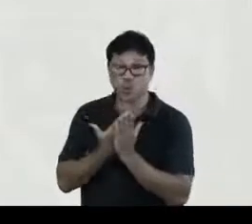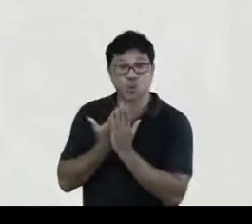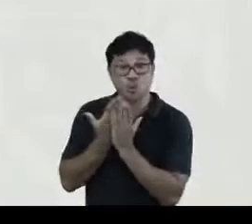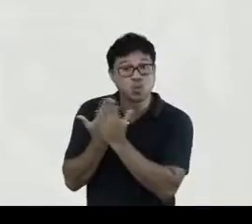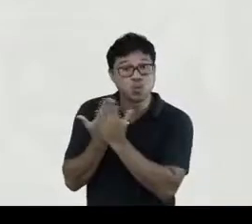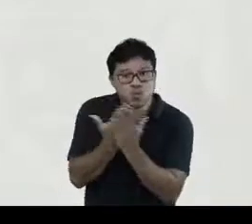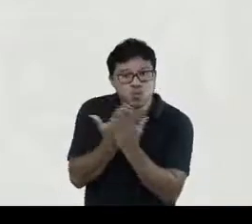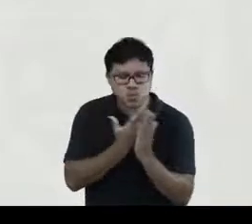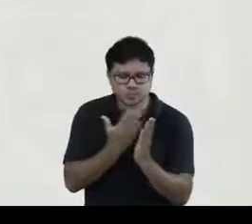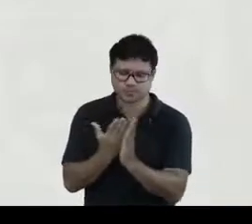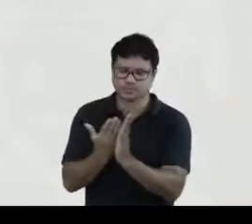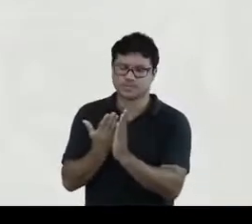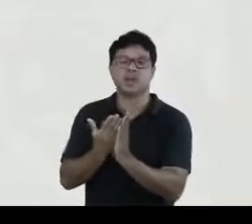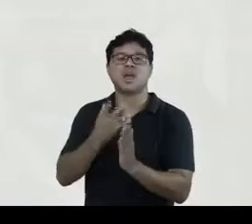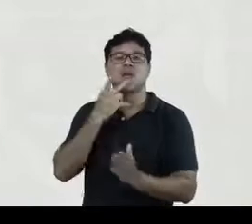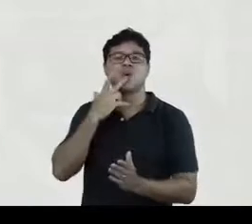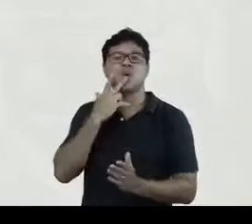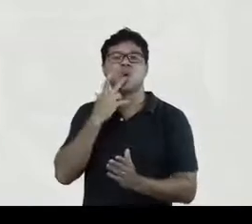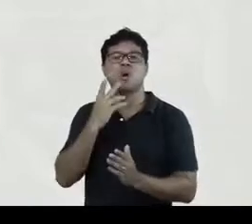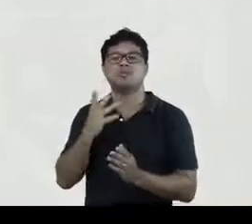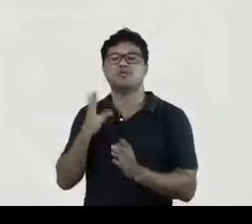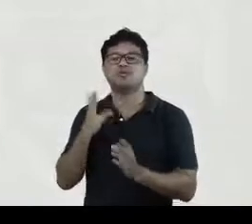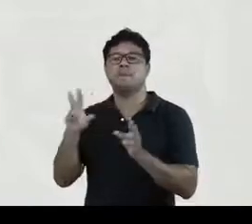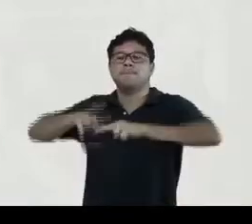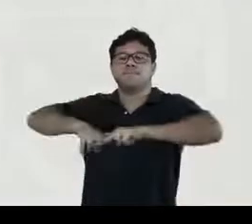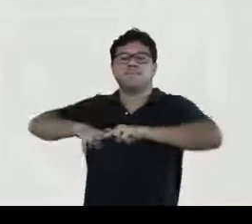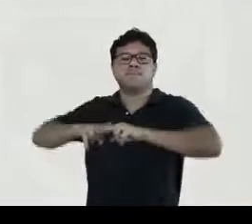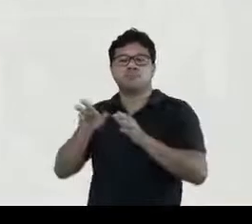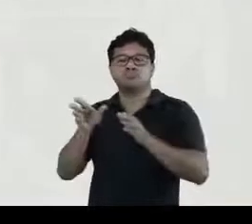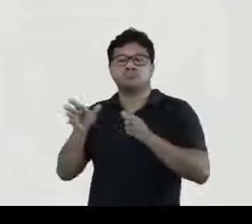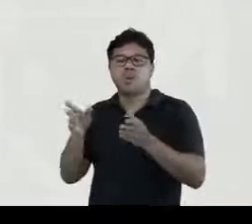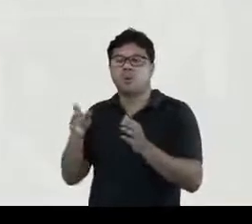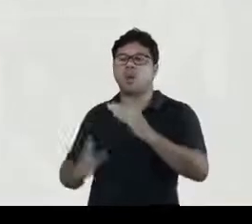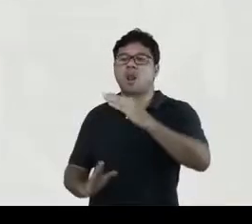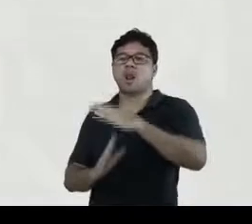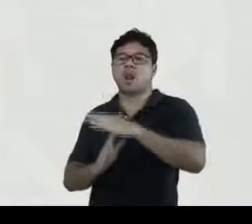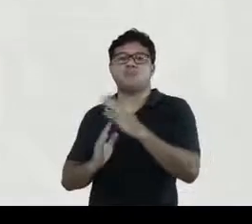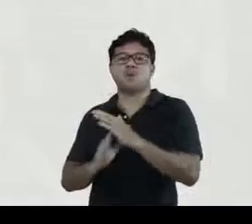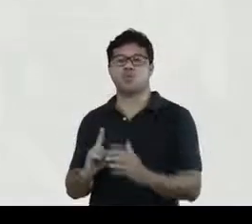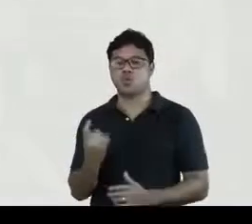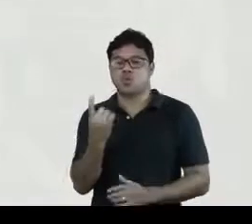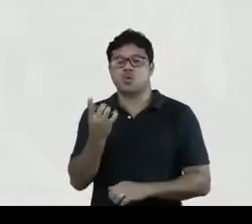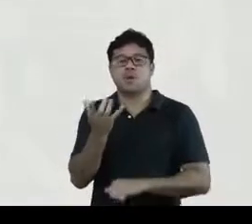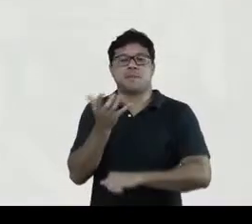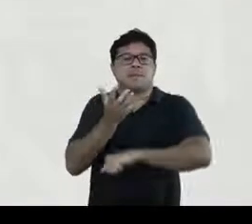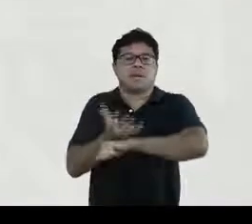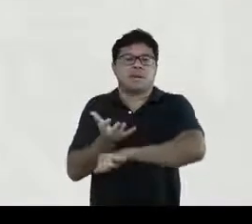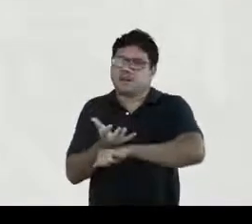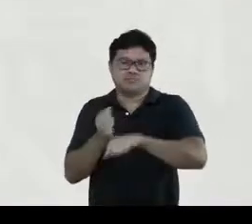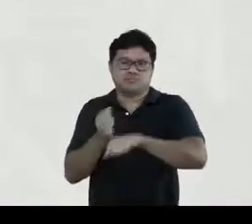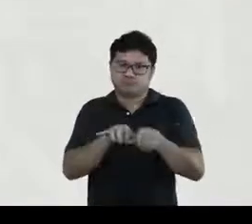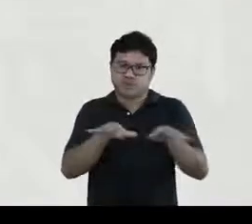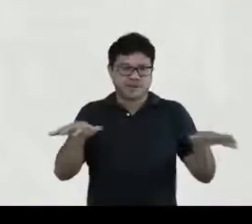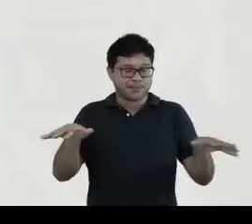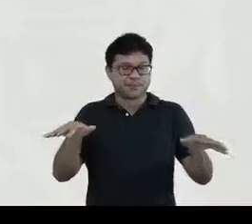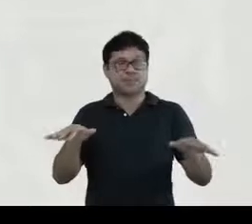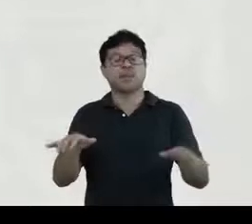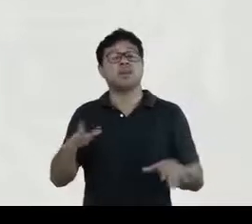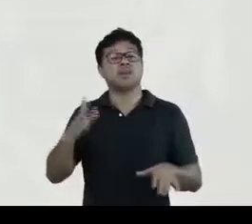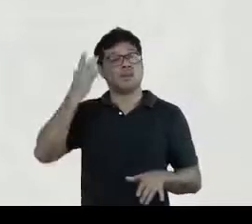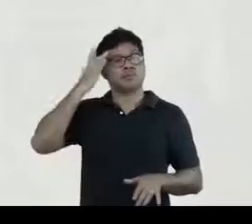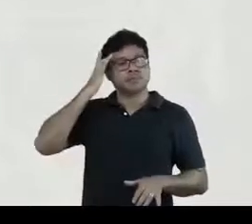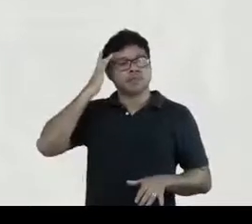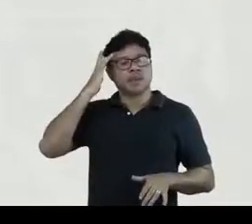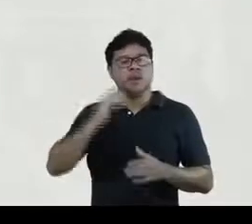recusam-se a ficar confinados dentro dos limites de uma única disciplina. E eu acho que a